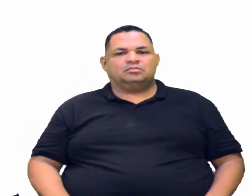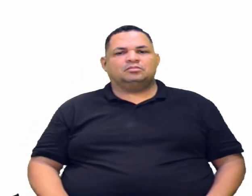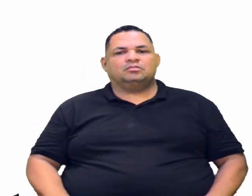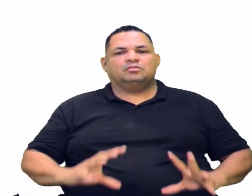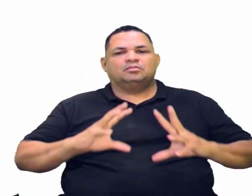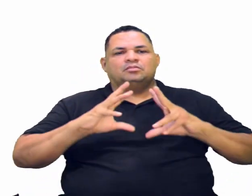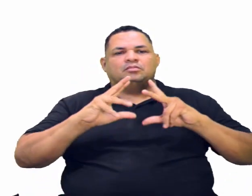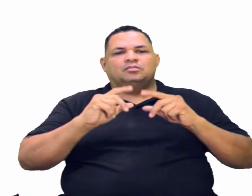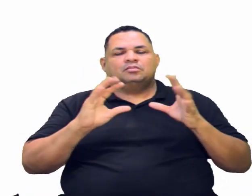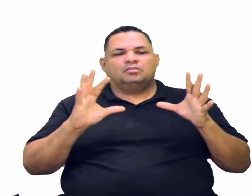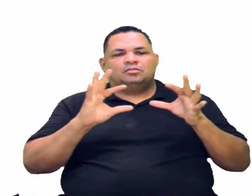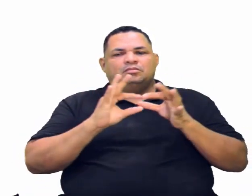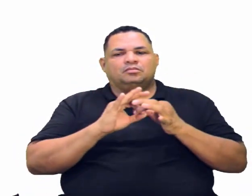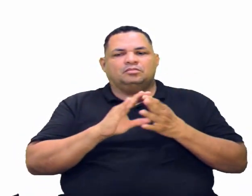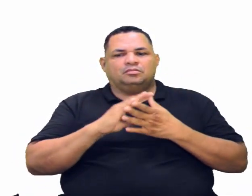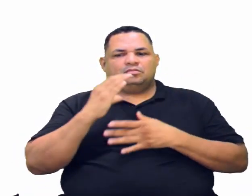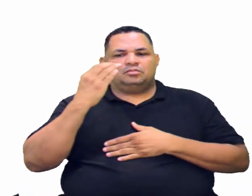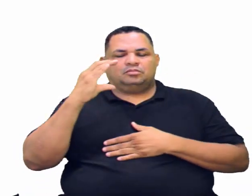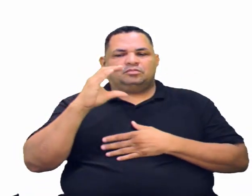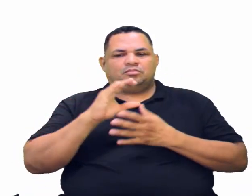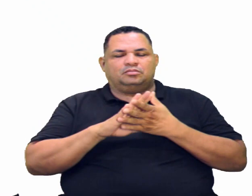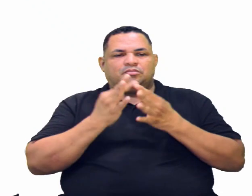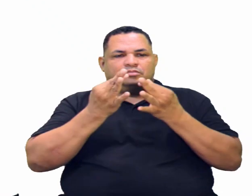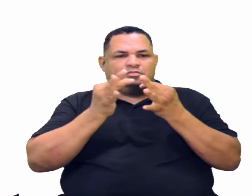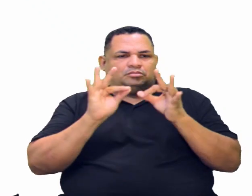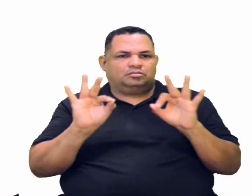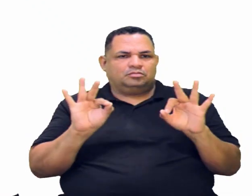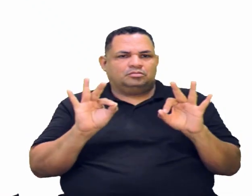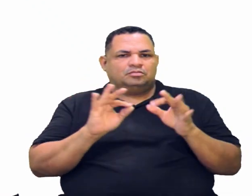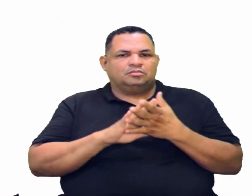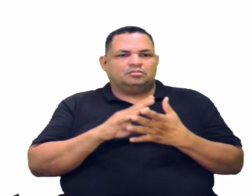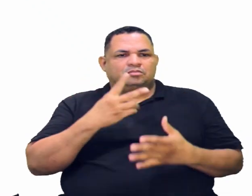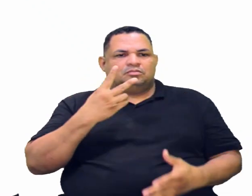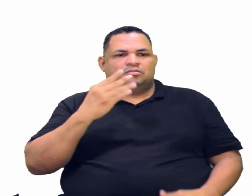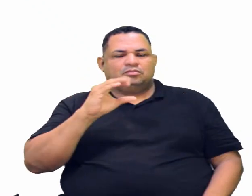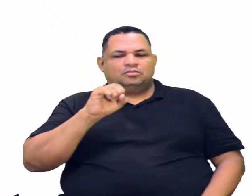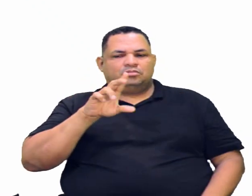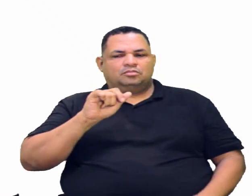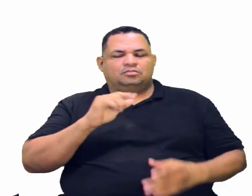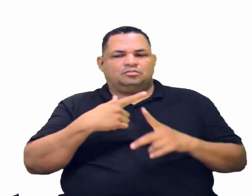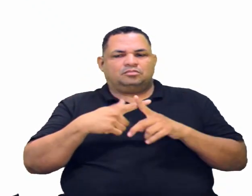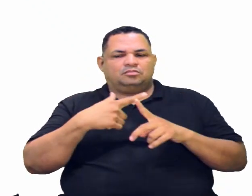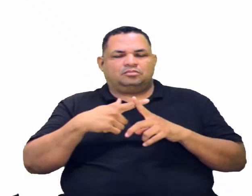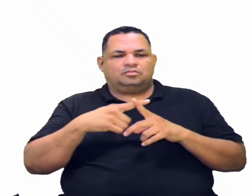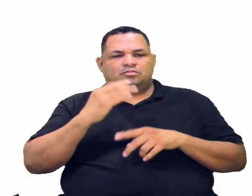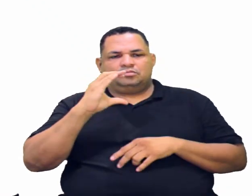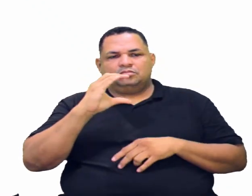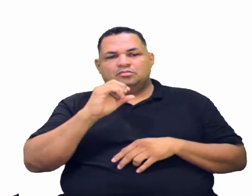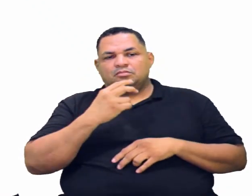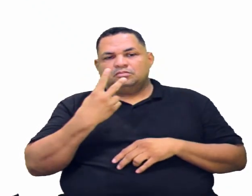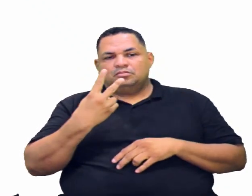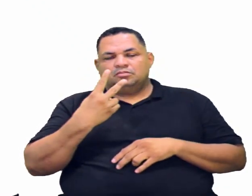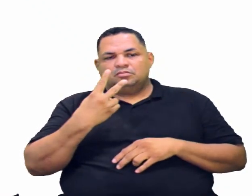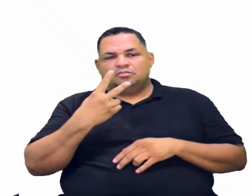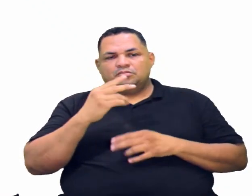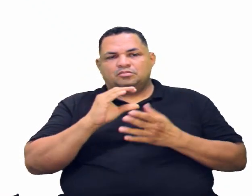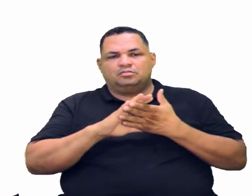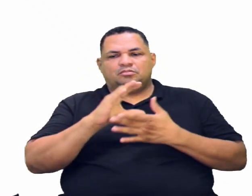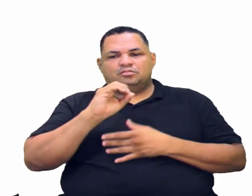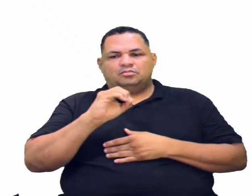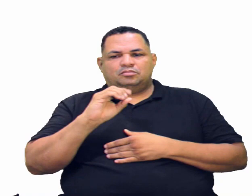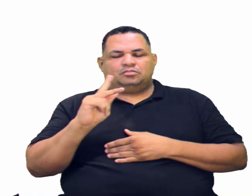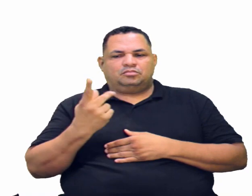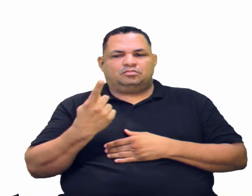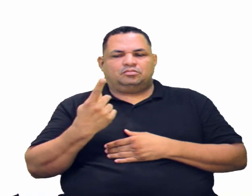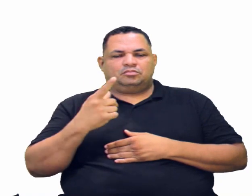todas as ligações entre os carbonos são simples. 2-ol, porque no carbono 2 está a minha